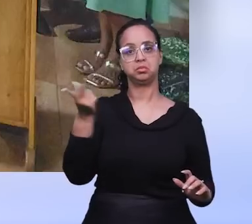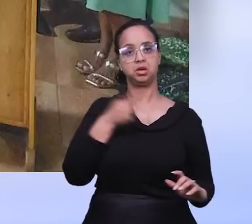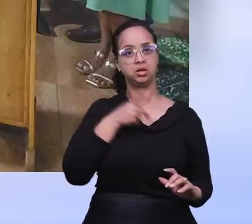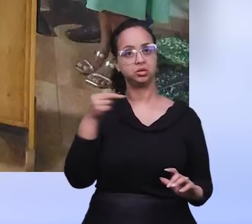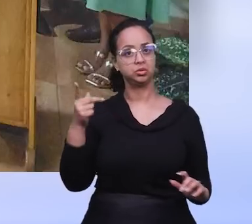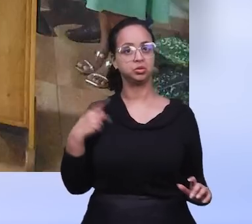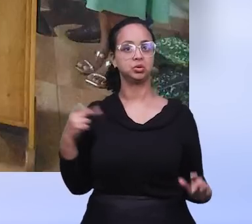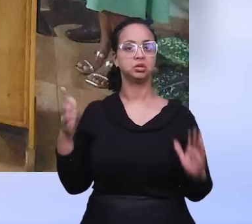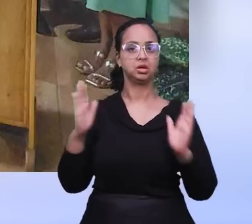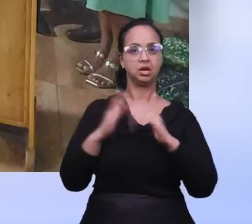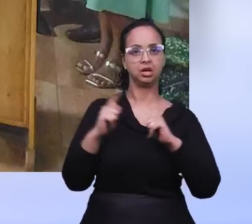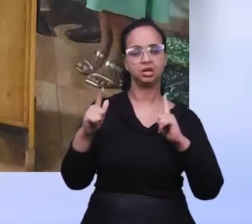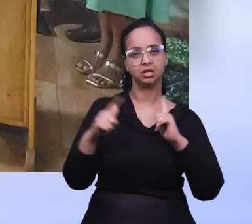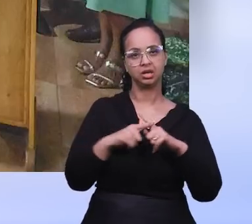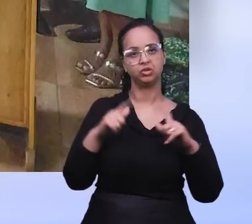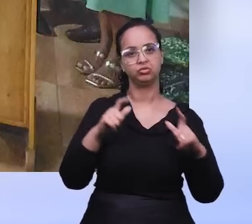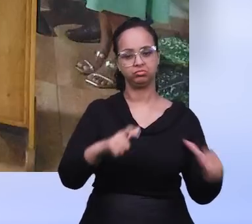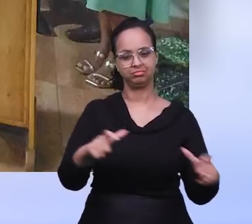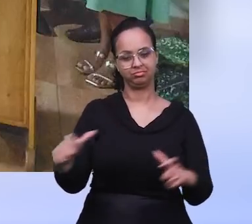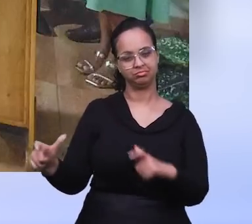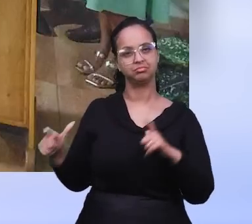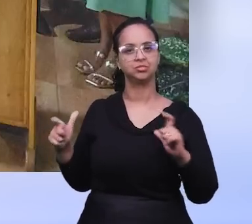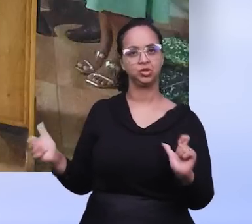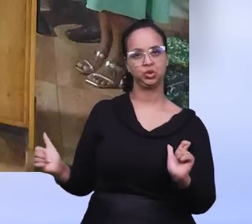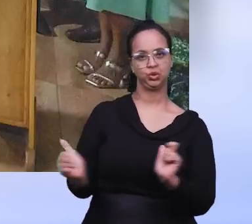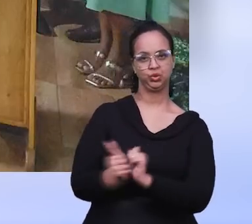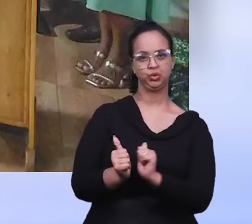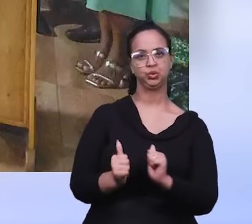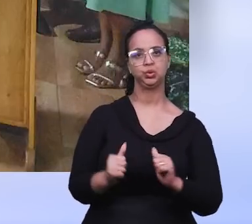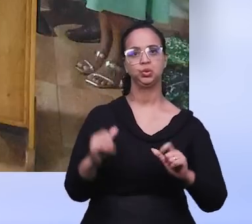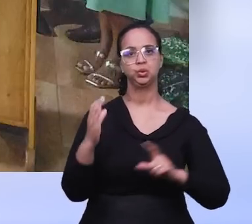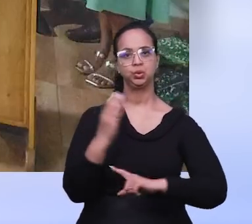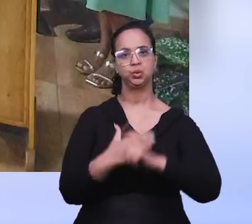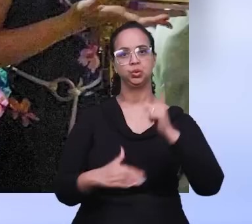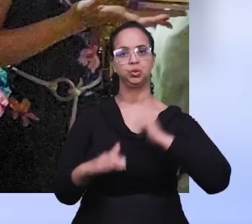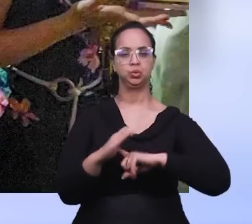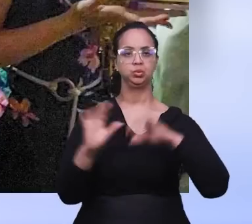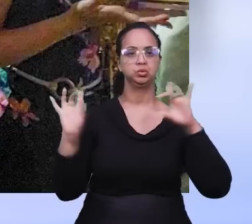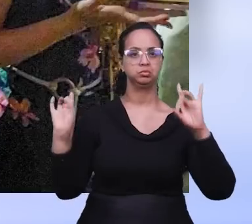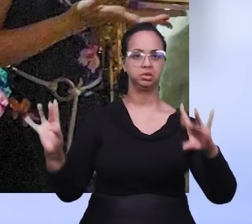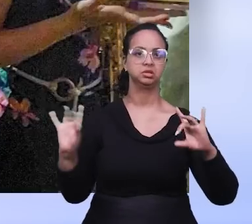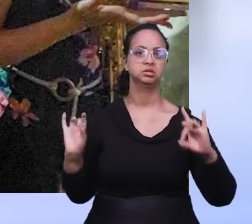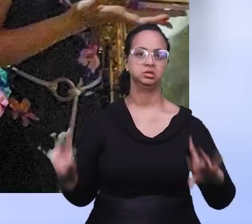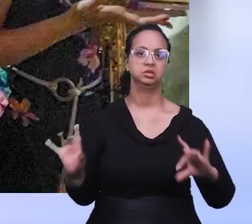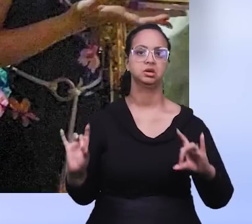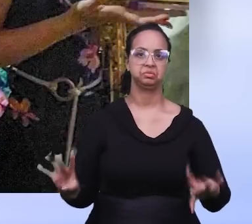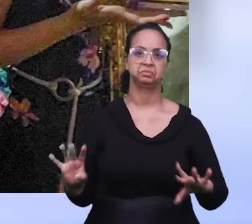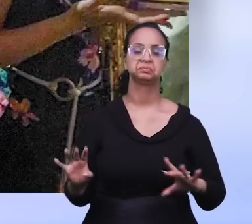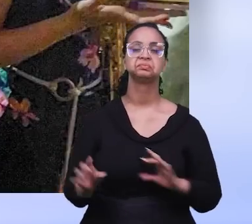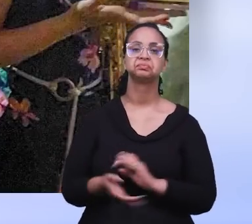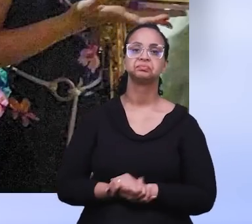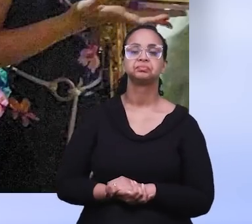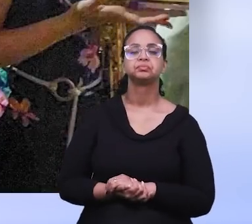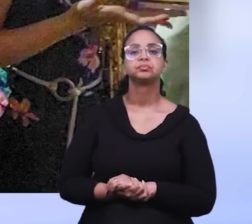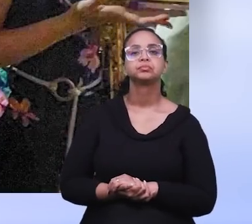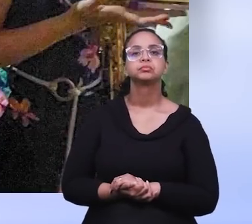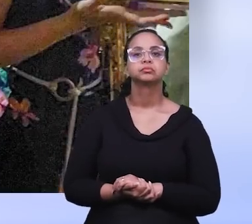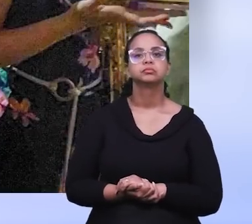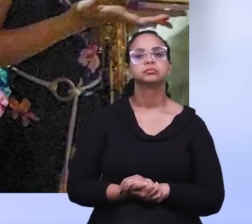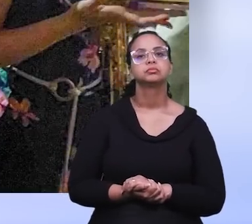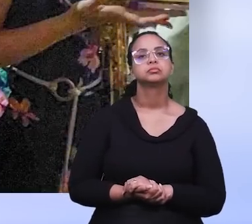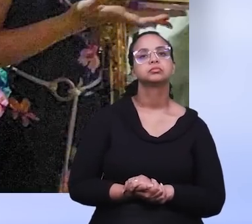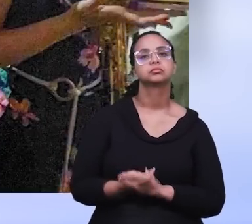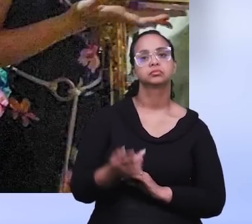pastores e as igrejas da Coordenação Norte produziram um culto especial por este novo momento da corporação,